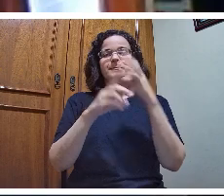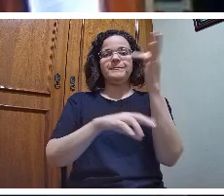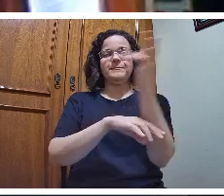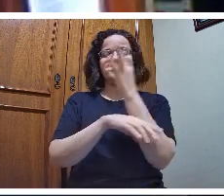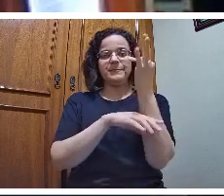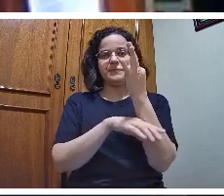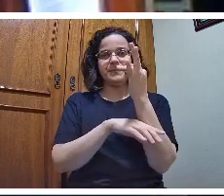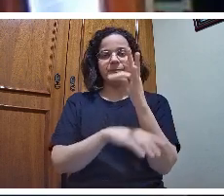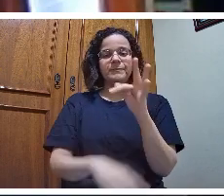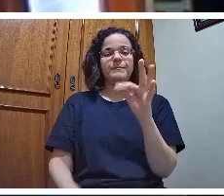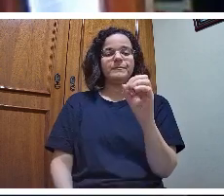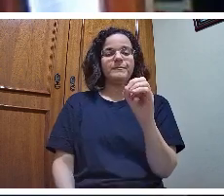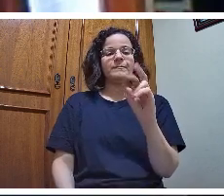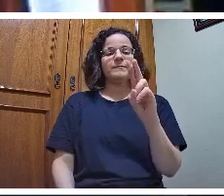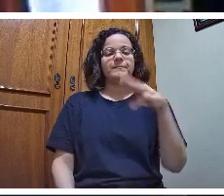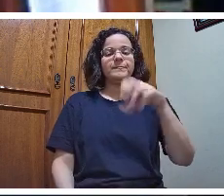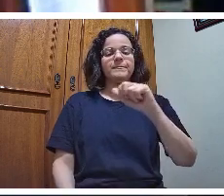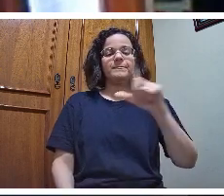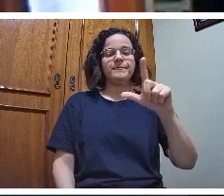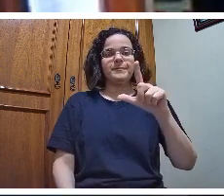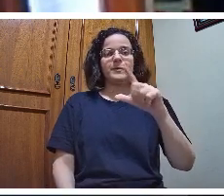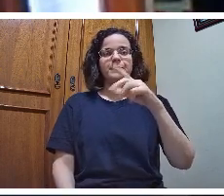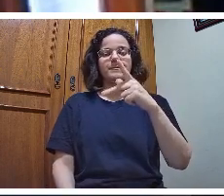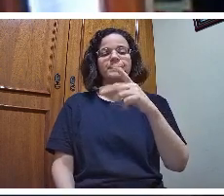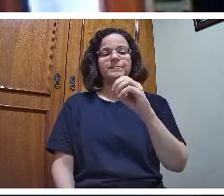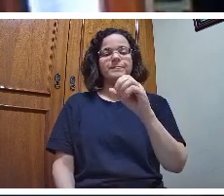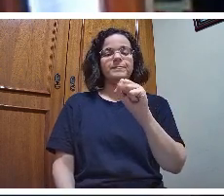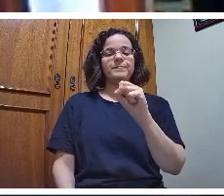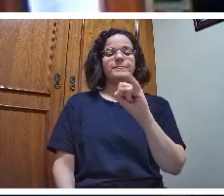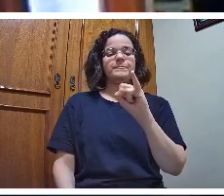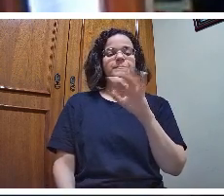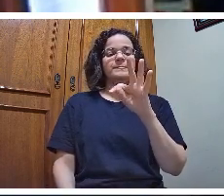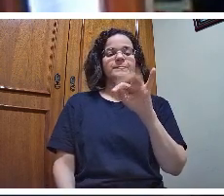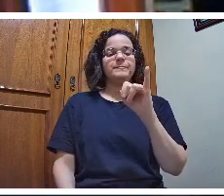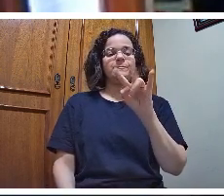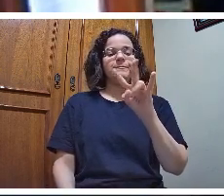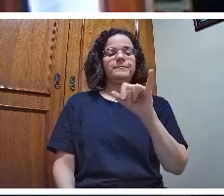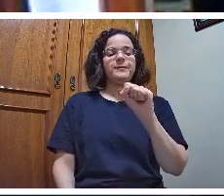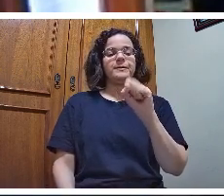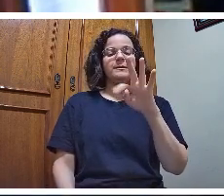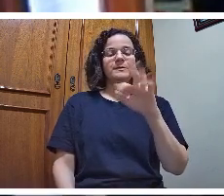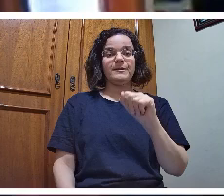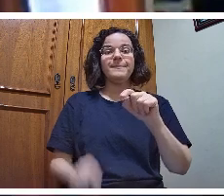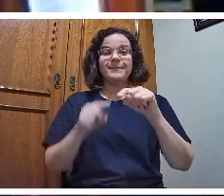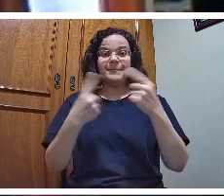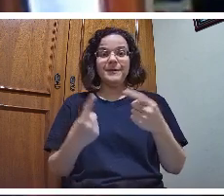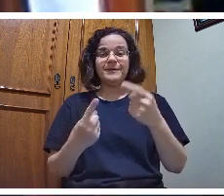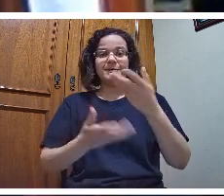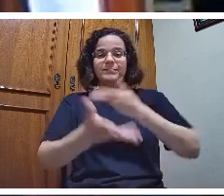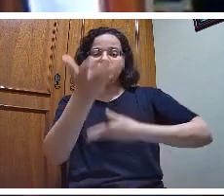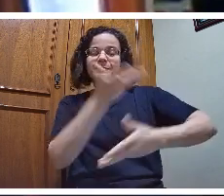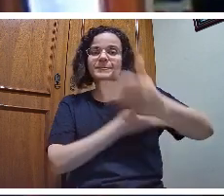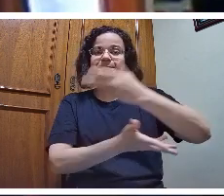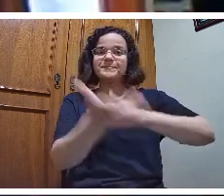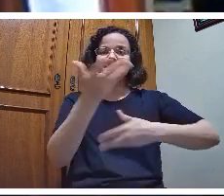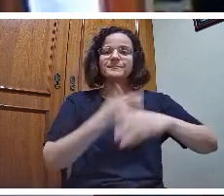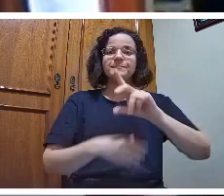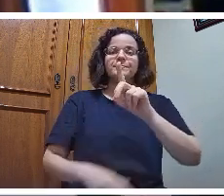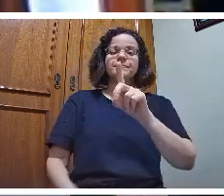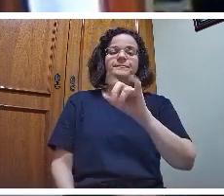positivista, é uma didática dialética, é uma didática da contradição. Então, esses três momentos,